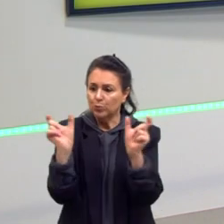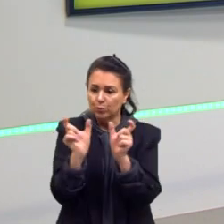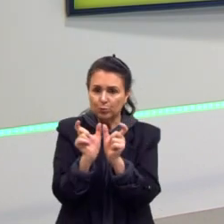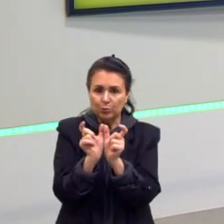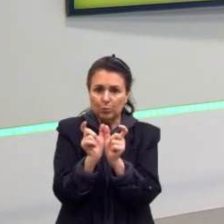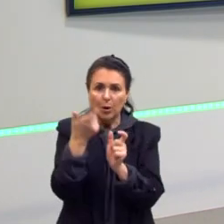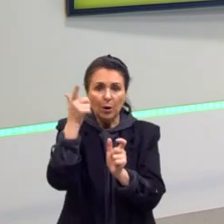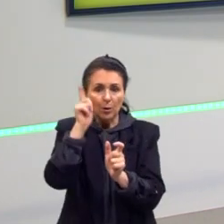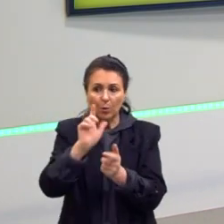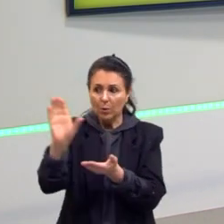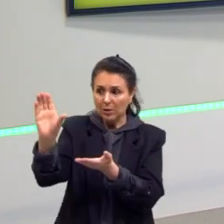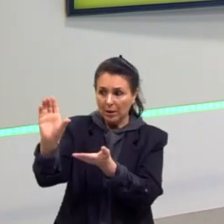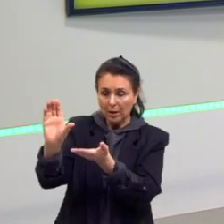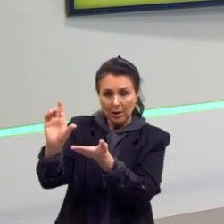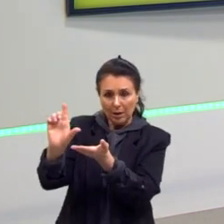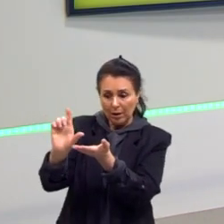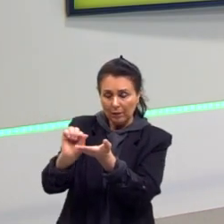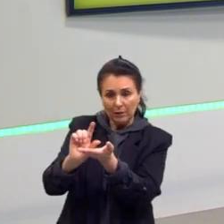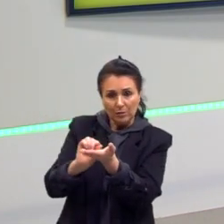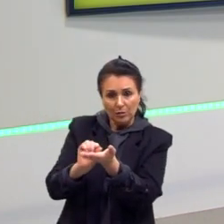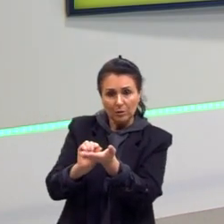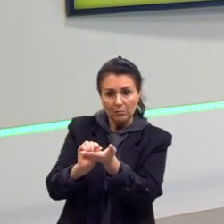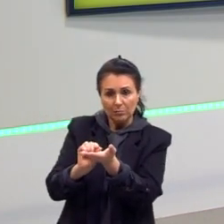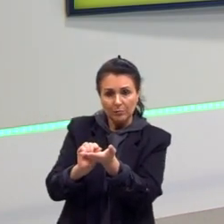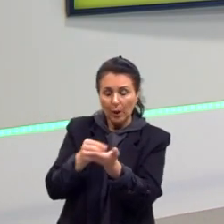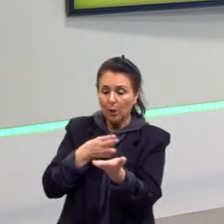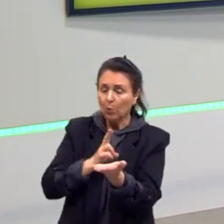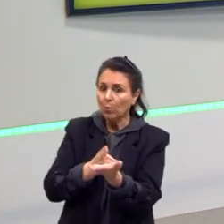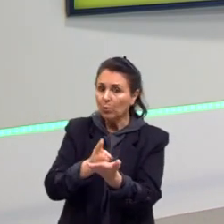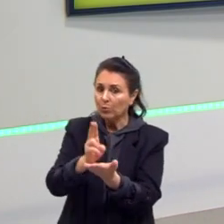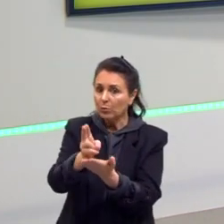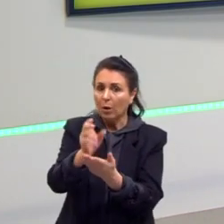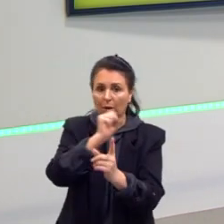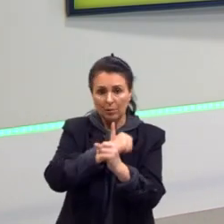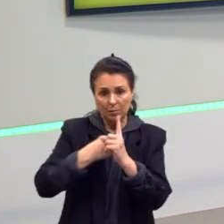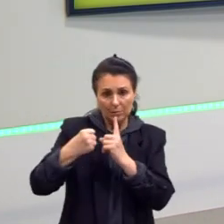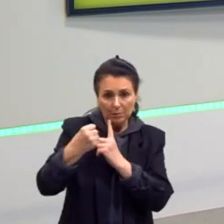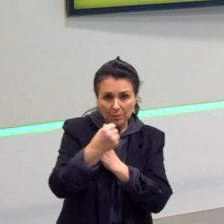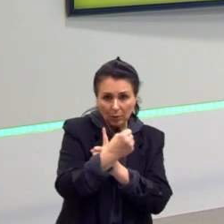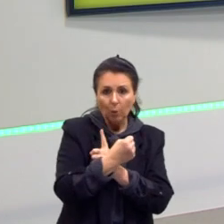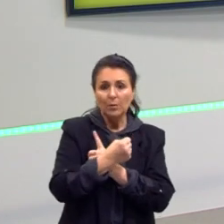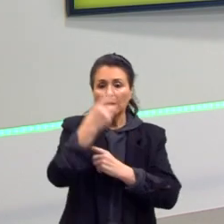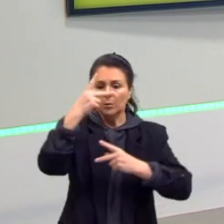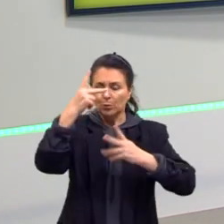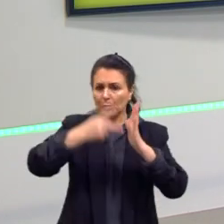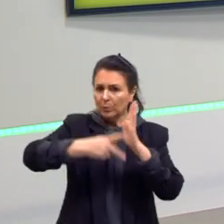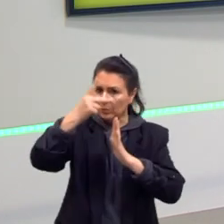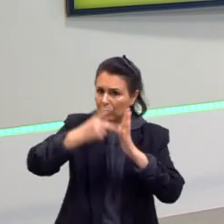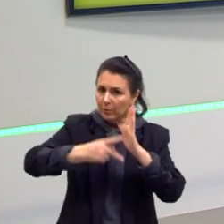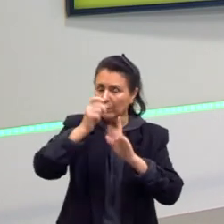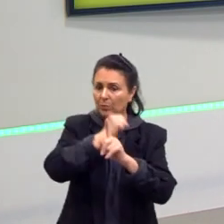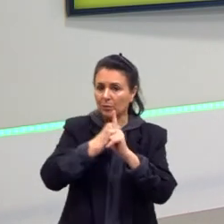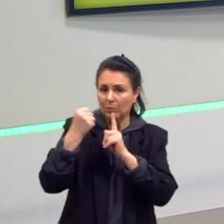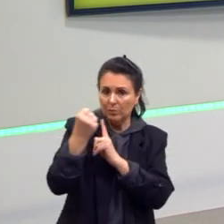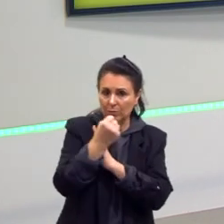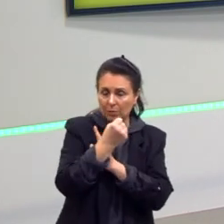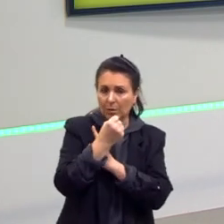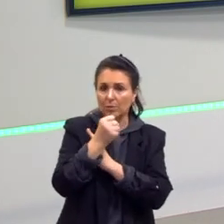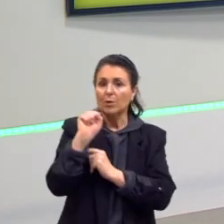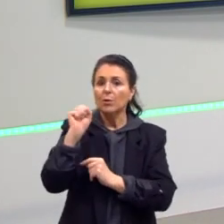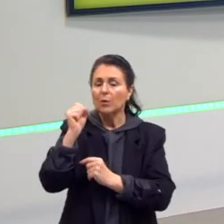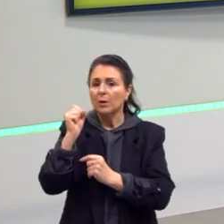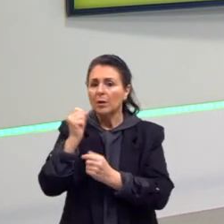vai conseguir investir, ele não vai conseguir ter a manutenção da sociedade, tá? E aí nós temos aqui, ó, vai gerar